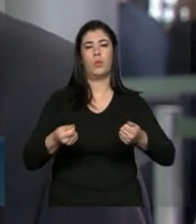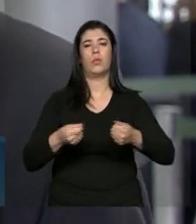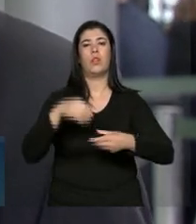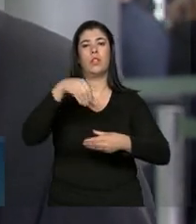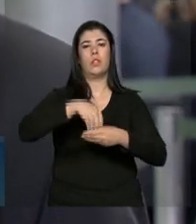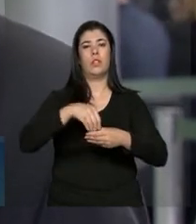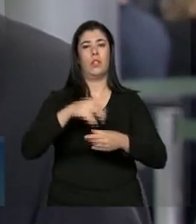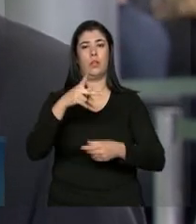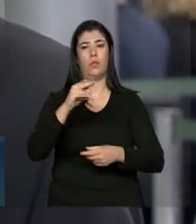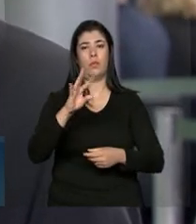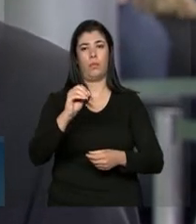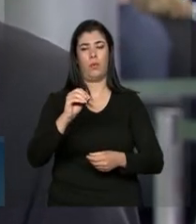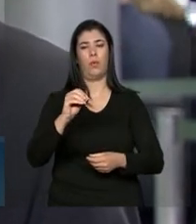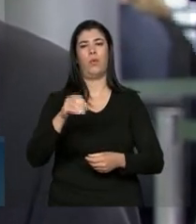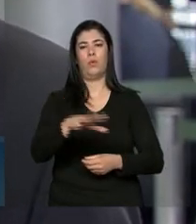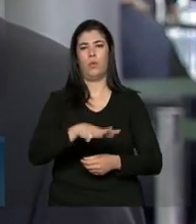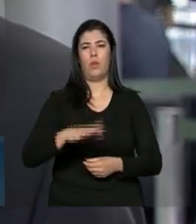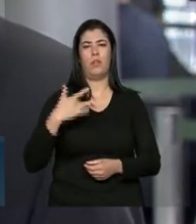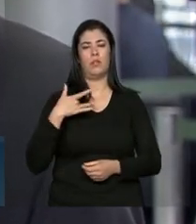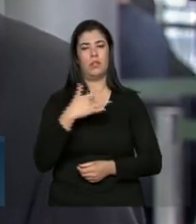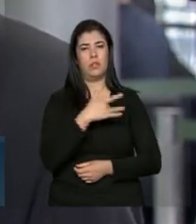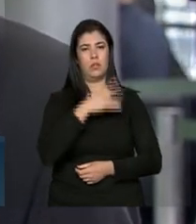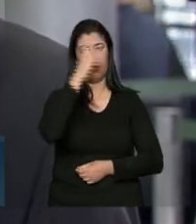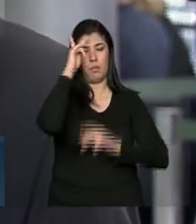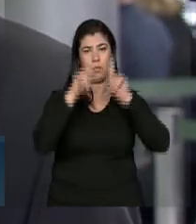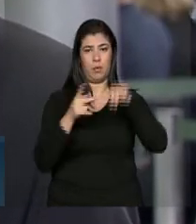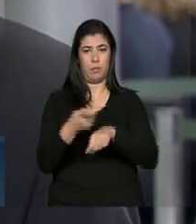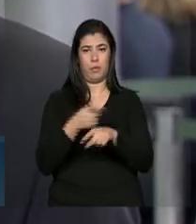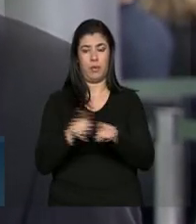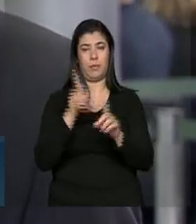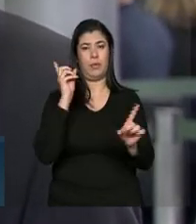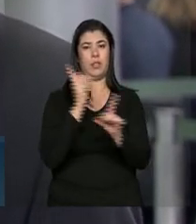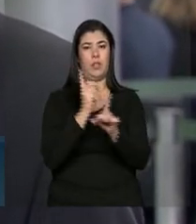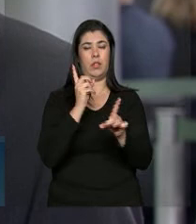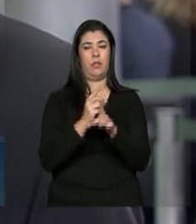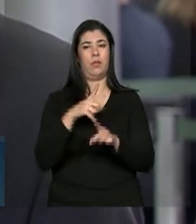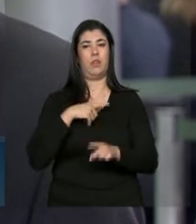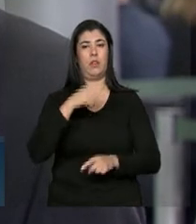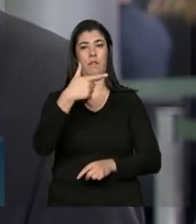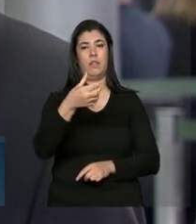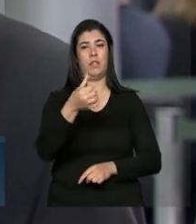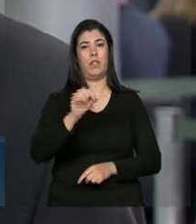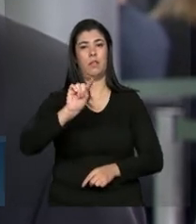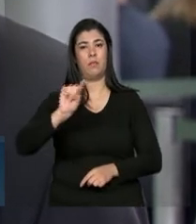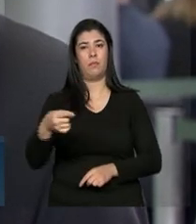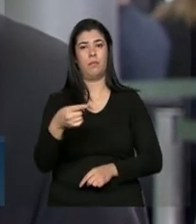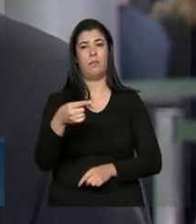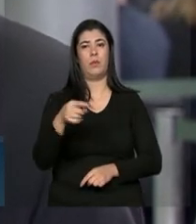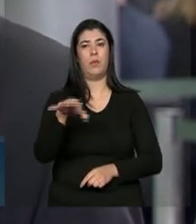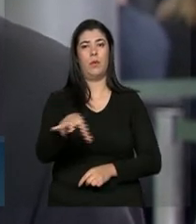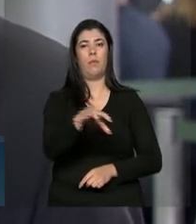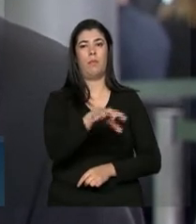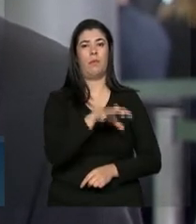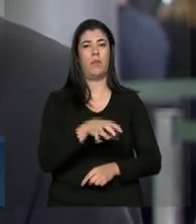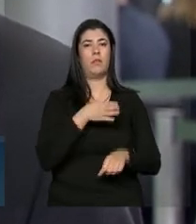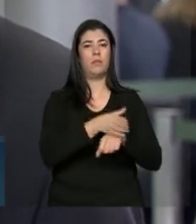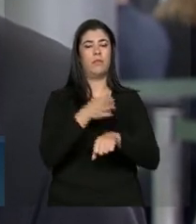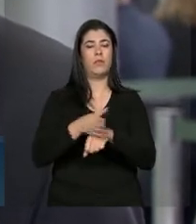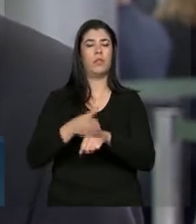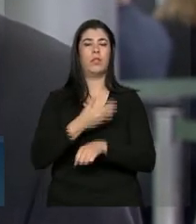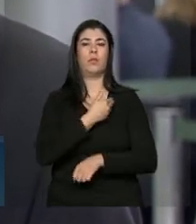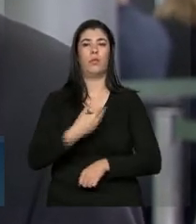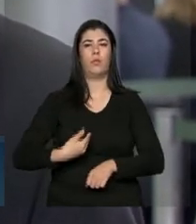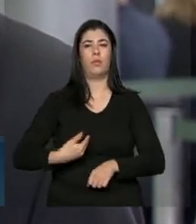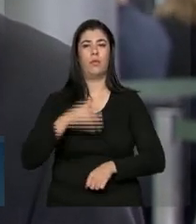dos postos de saúde que a população procura e que hoje encontra 26 mil unidades com investimento do governo federal para serem